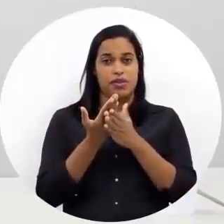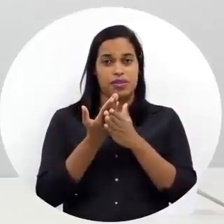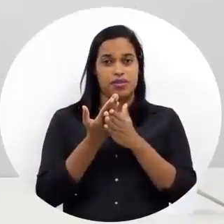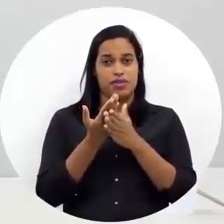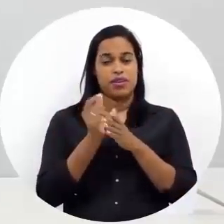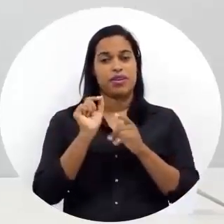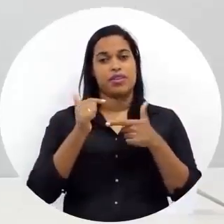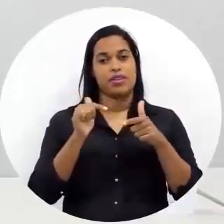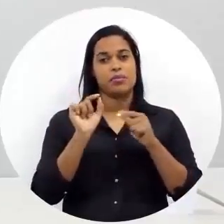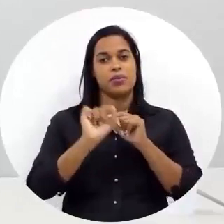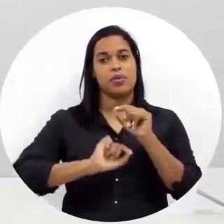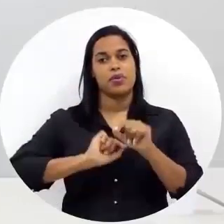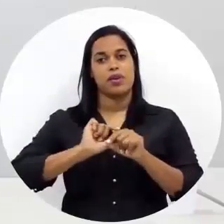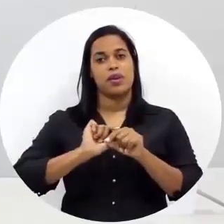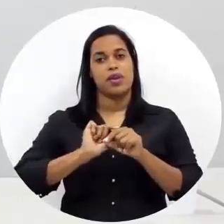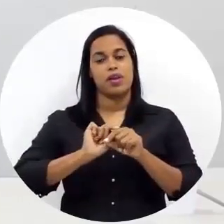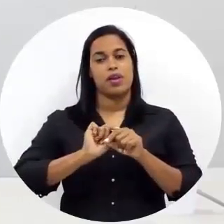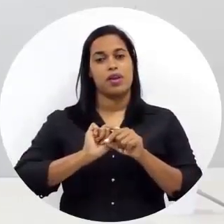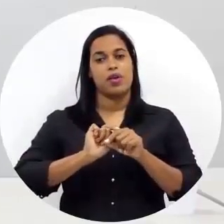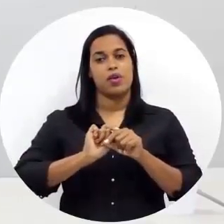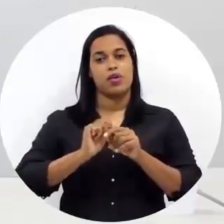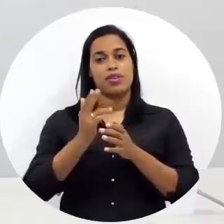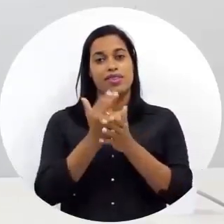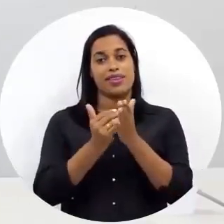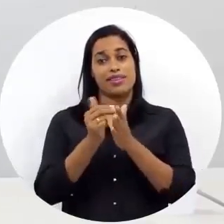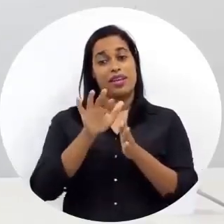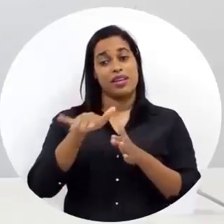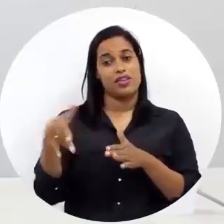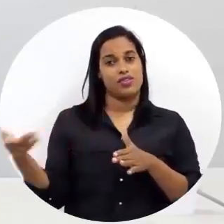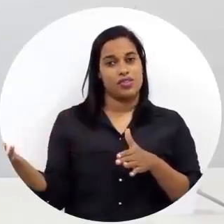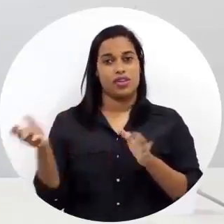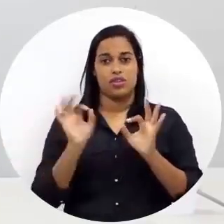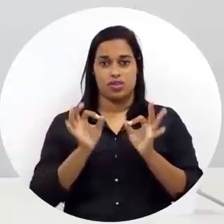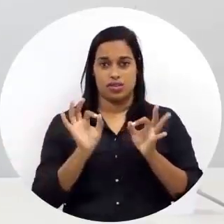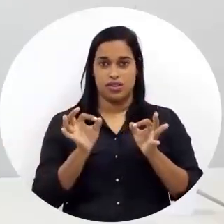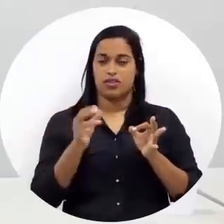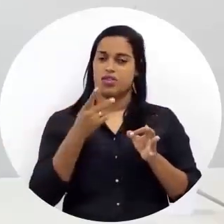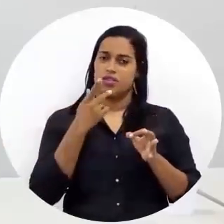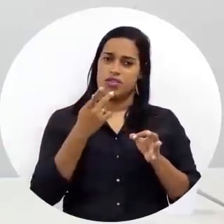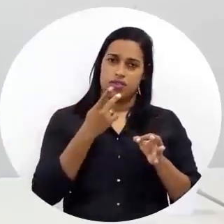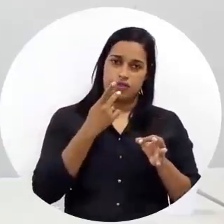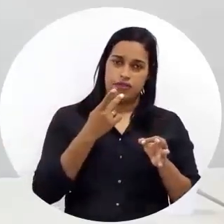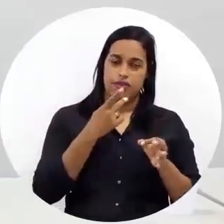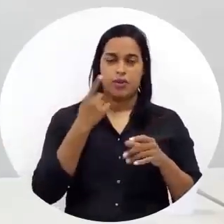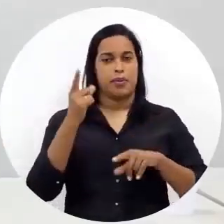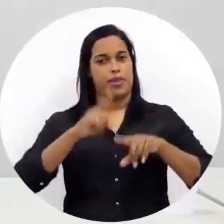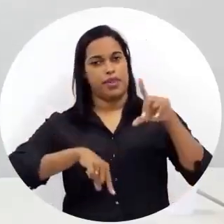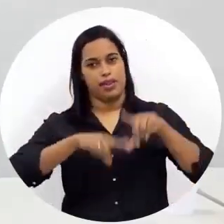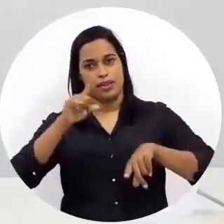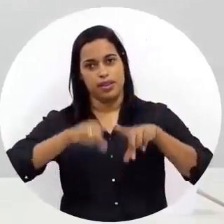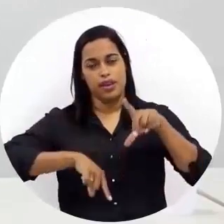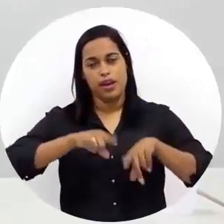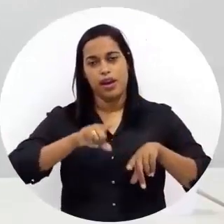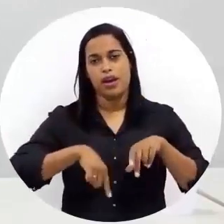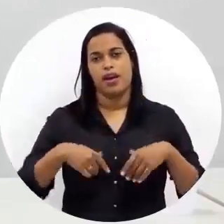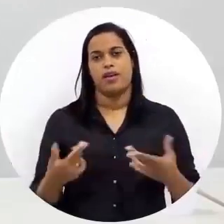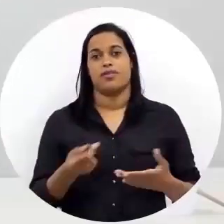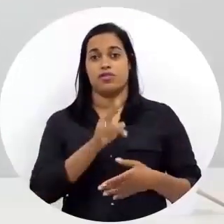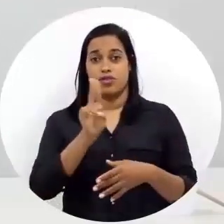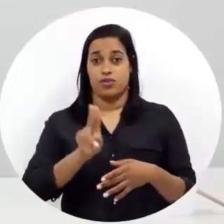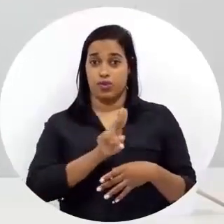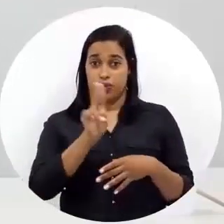um pouco do design exterior, a gente falou um pouco de materiais